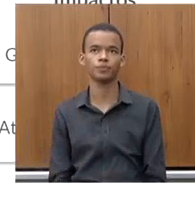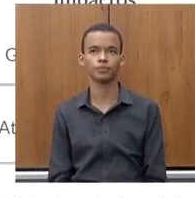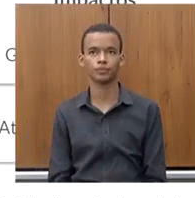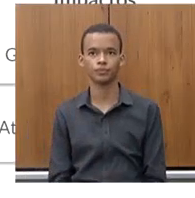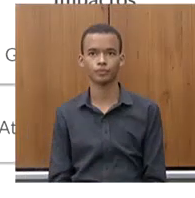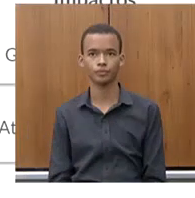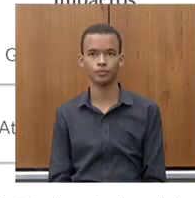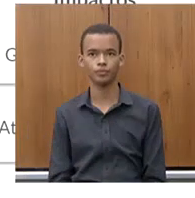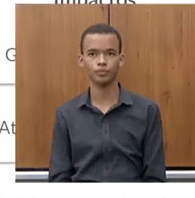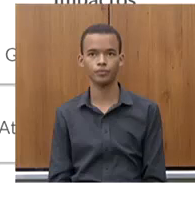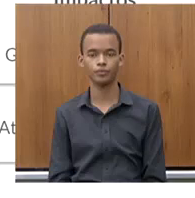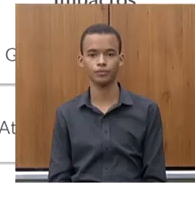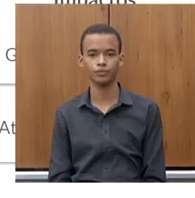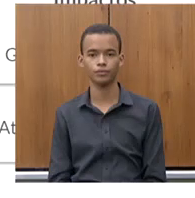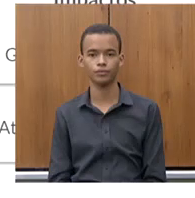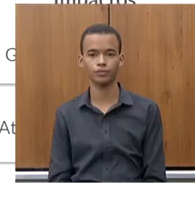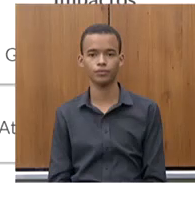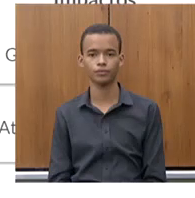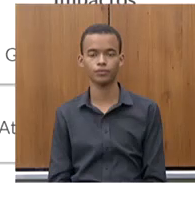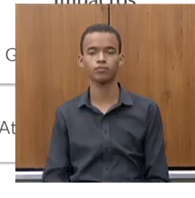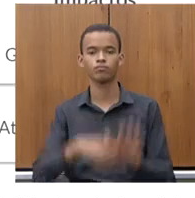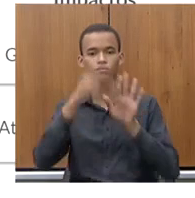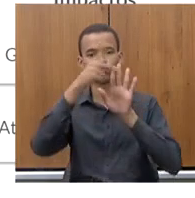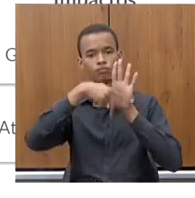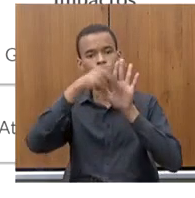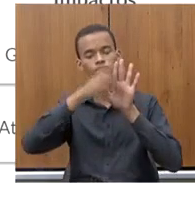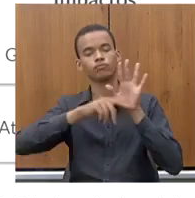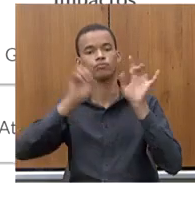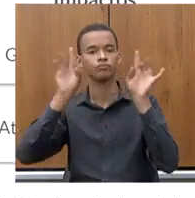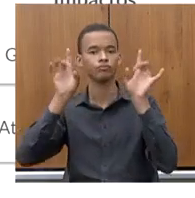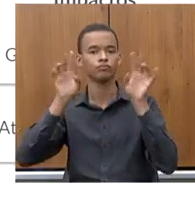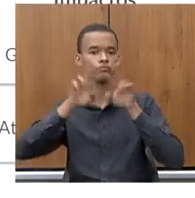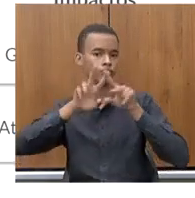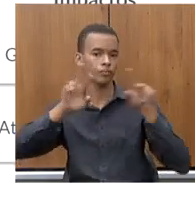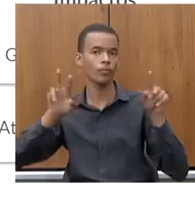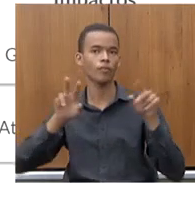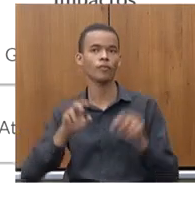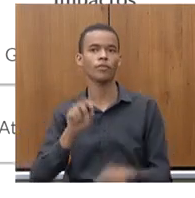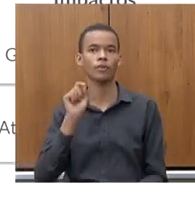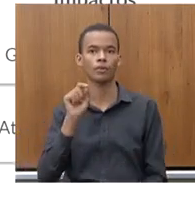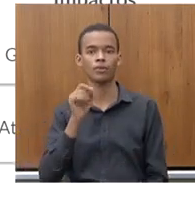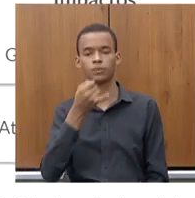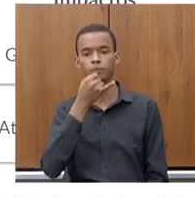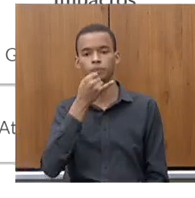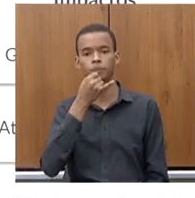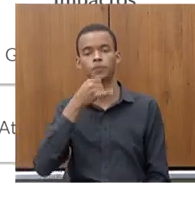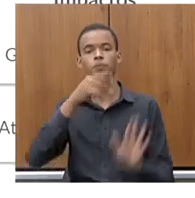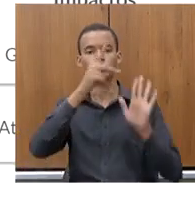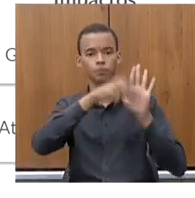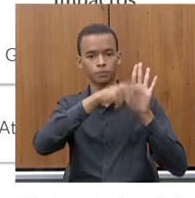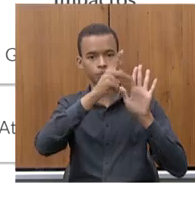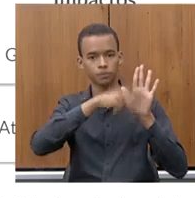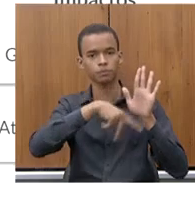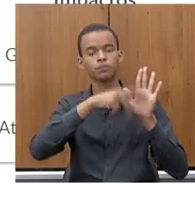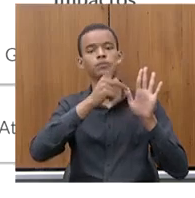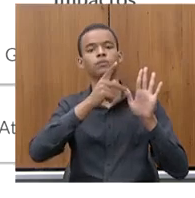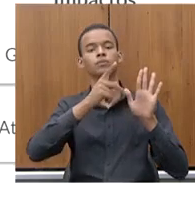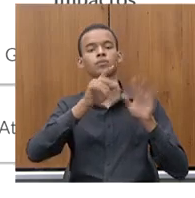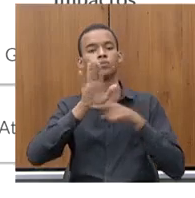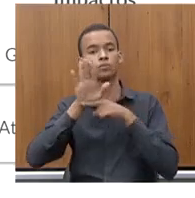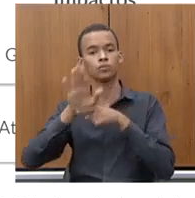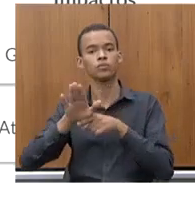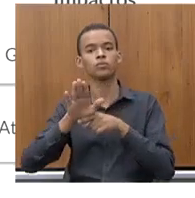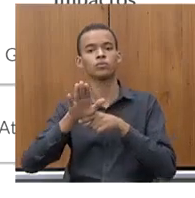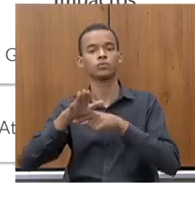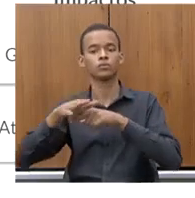Aqui nós temos apoios que nós demos aos parques tecnológicos que participaram de uma